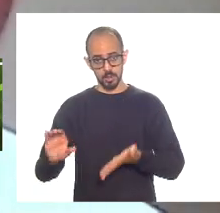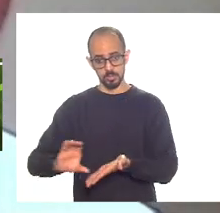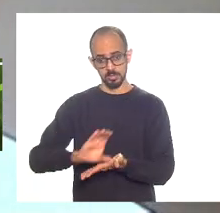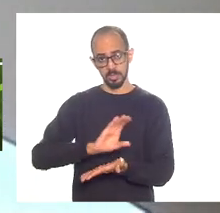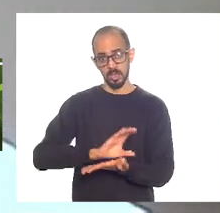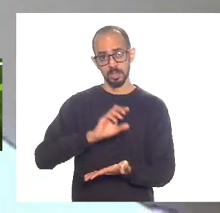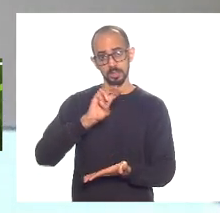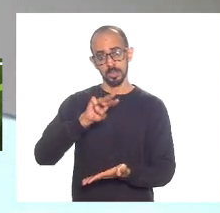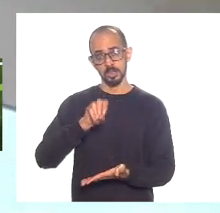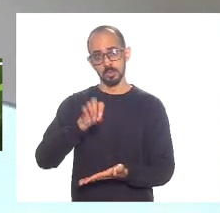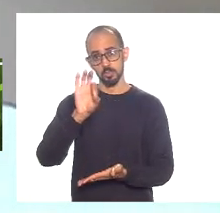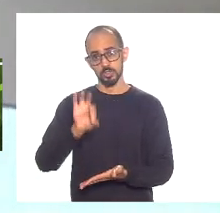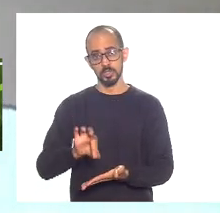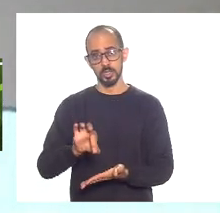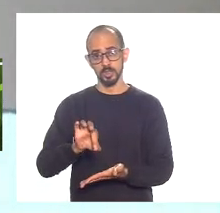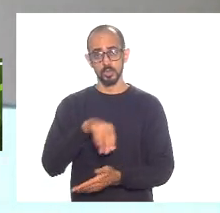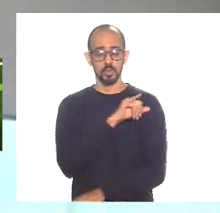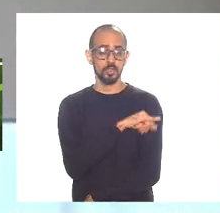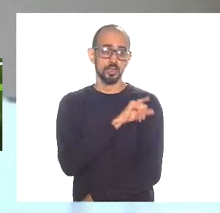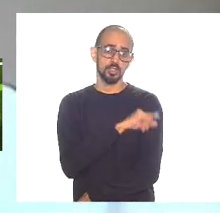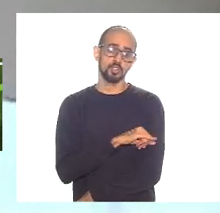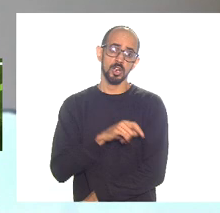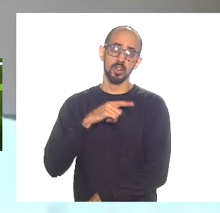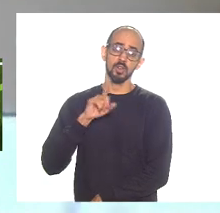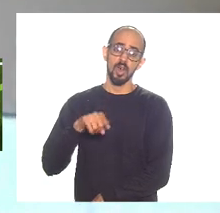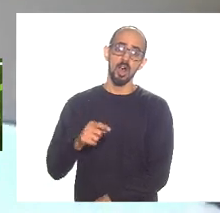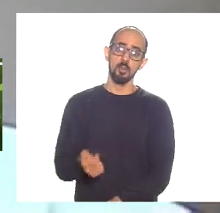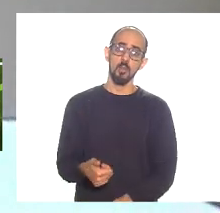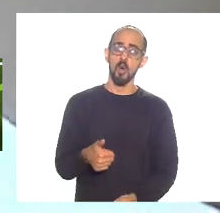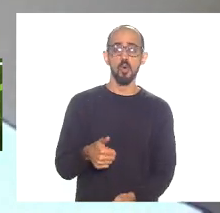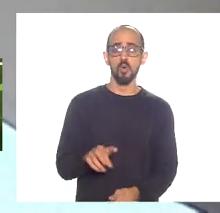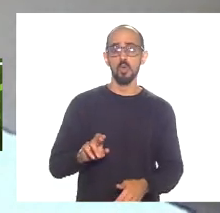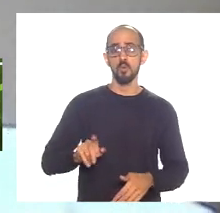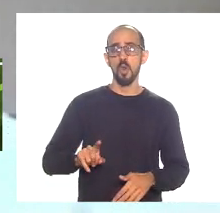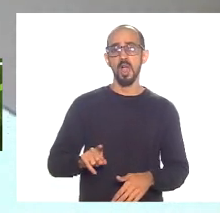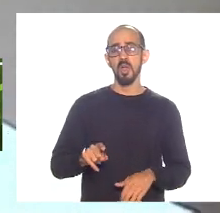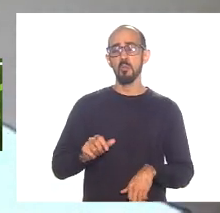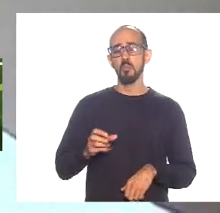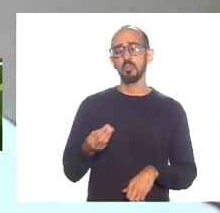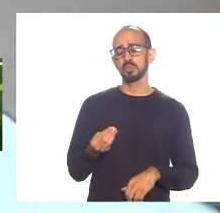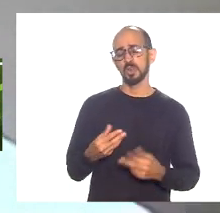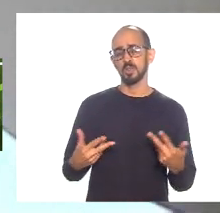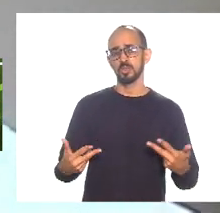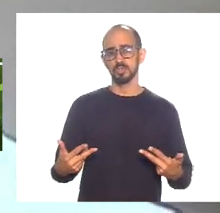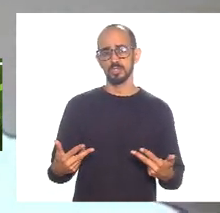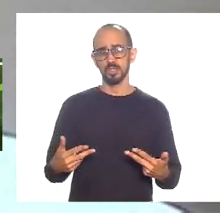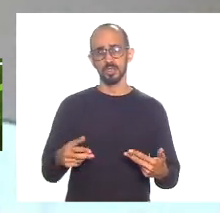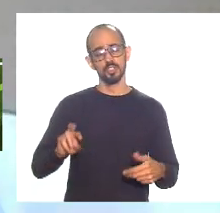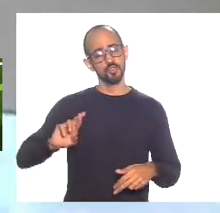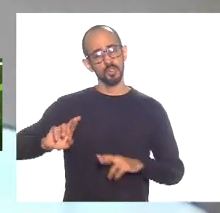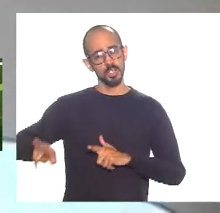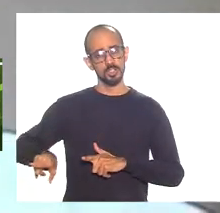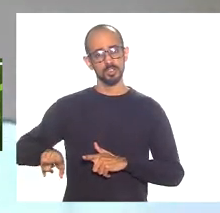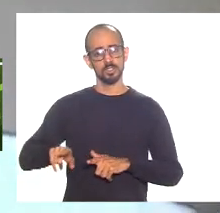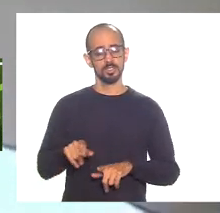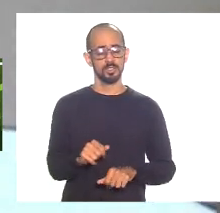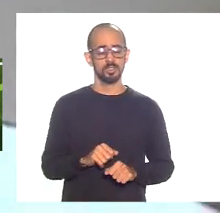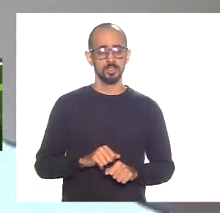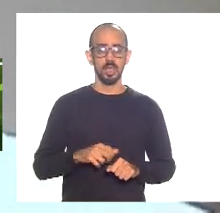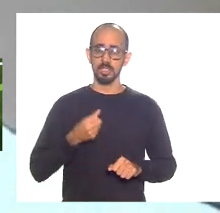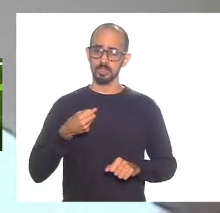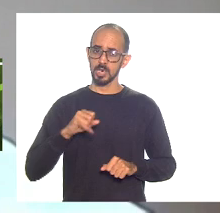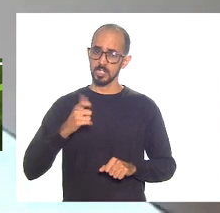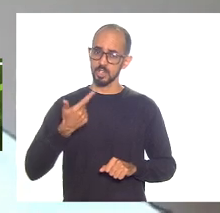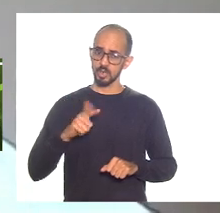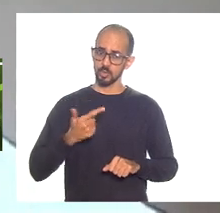30% o Rio de Janeiro está lá embaixo então não é nada não é nada extraordinário não é nada extravagante ao contrário então se a gente não reestruturar